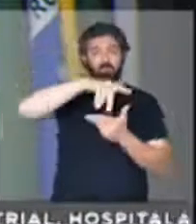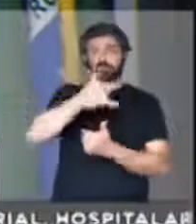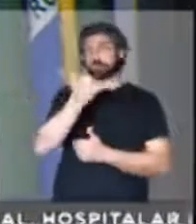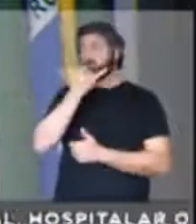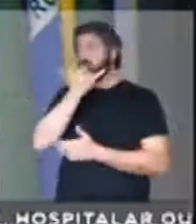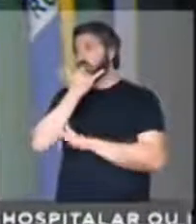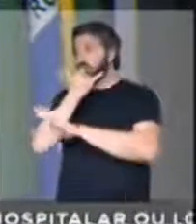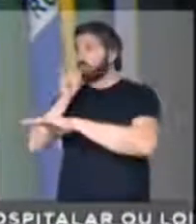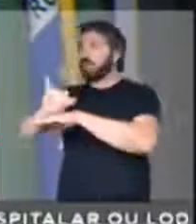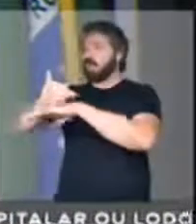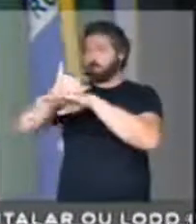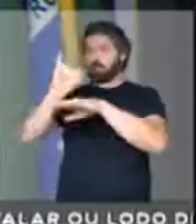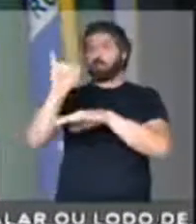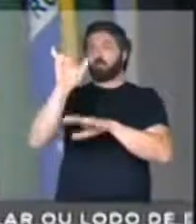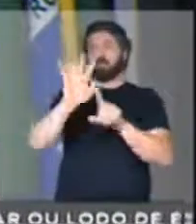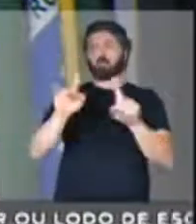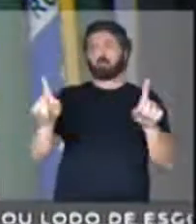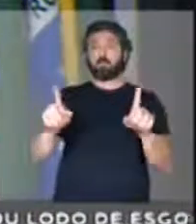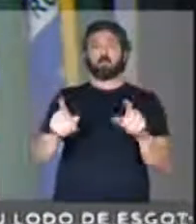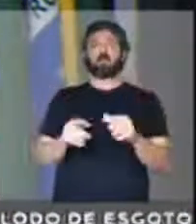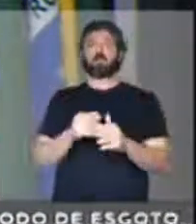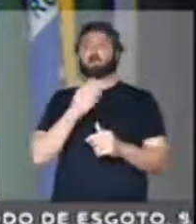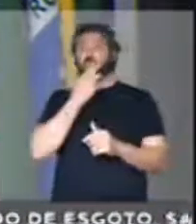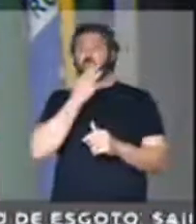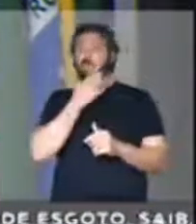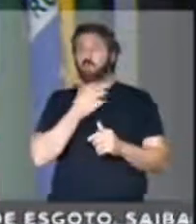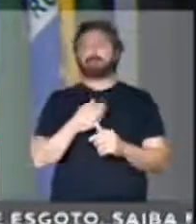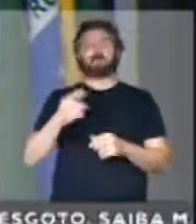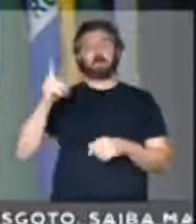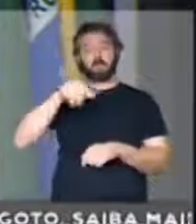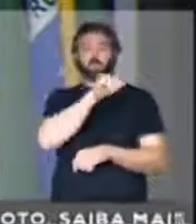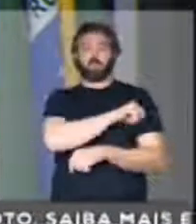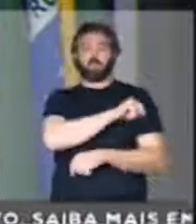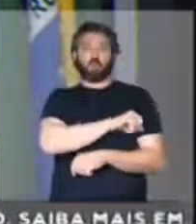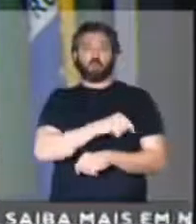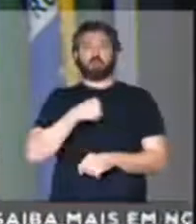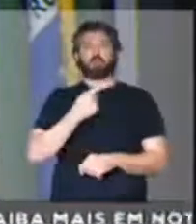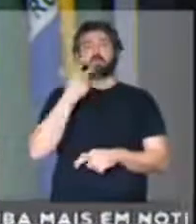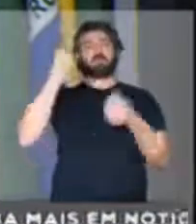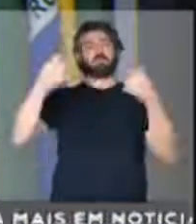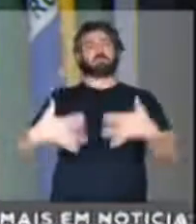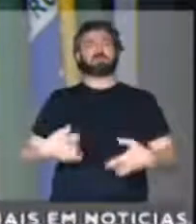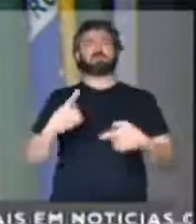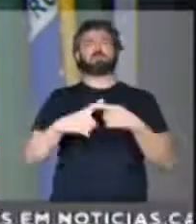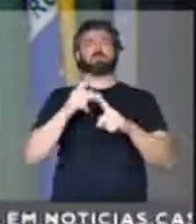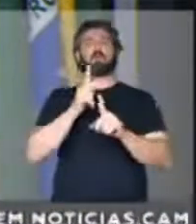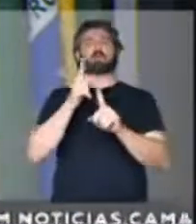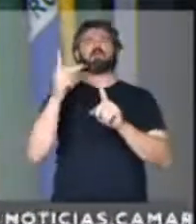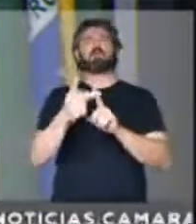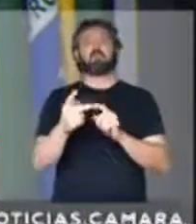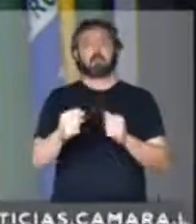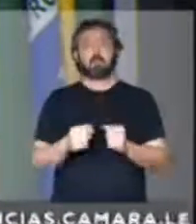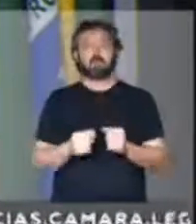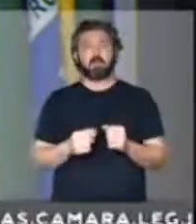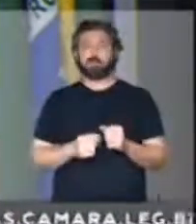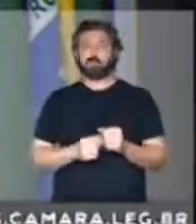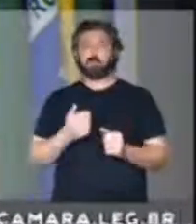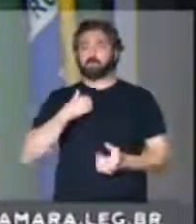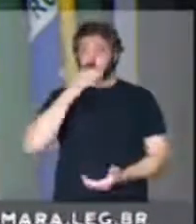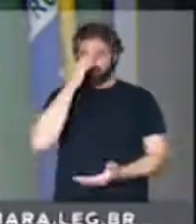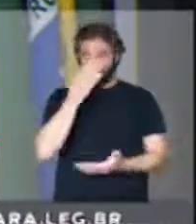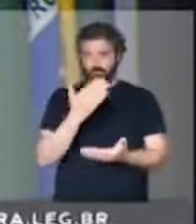desculpe as outras capitais, é o município do Rio de Janeiro. E onde eu quero chegar com a reforma da Previdência? Eu quero